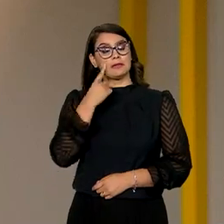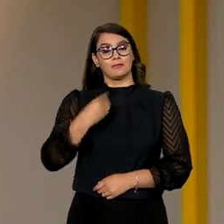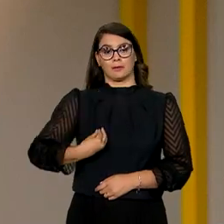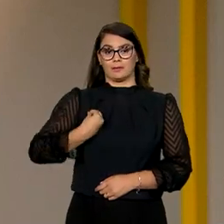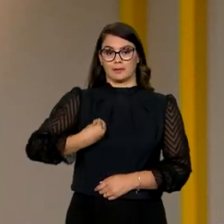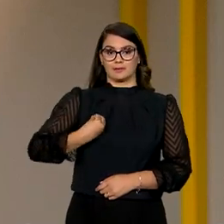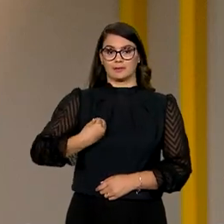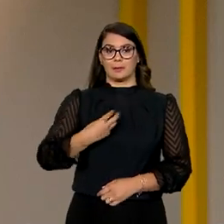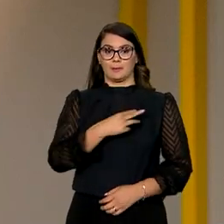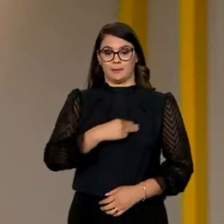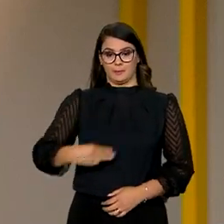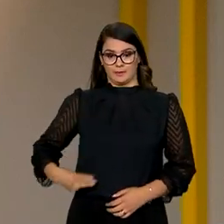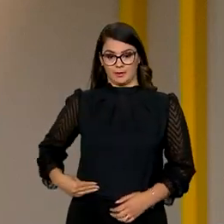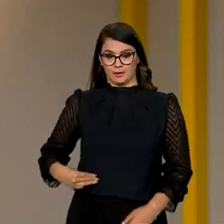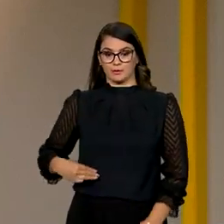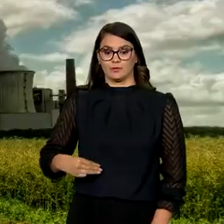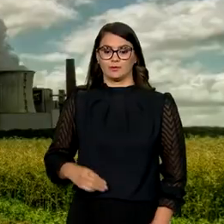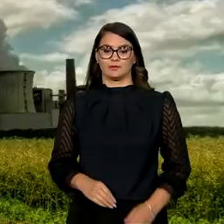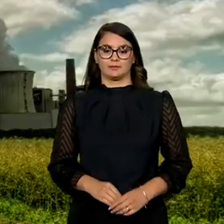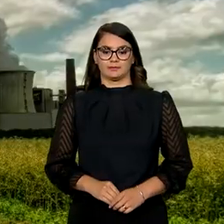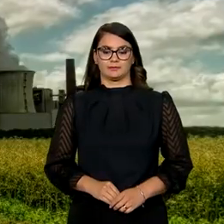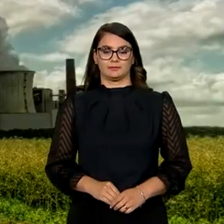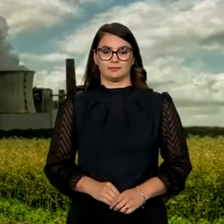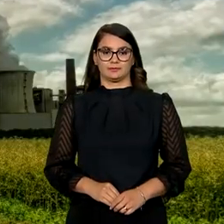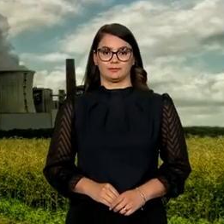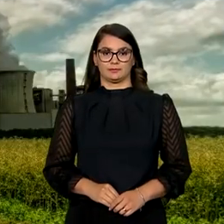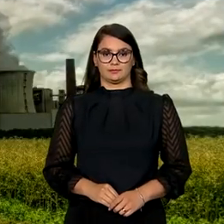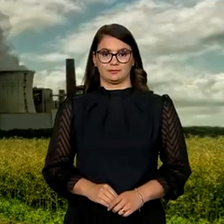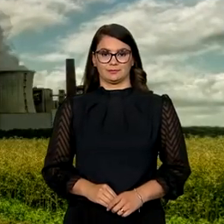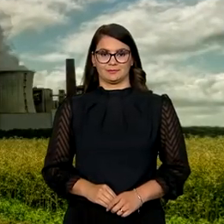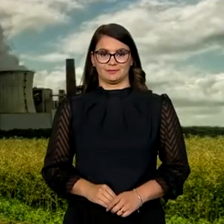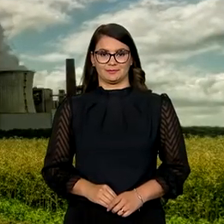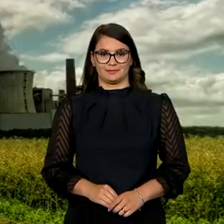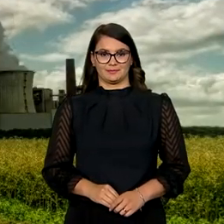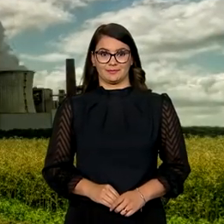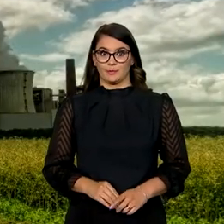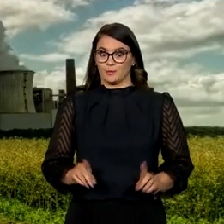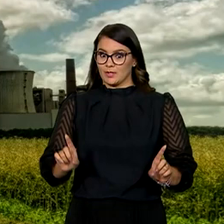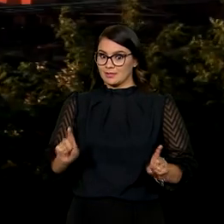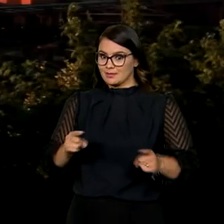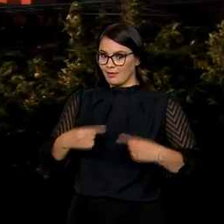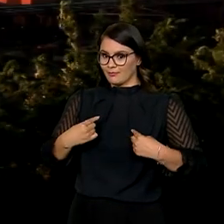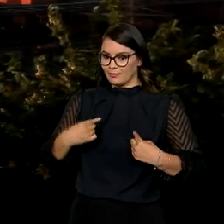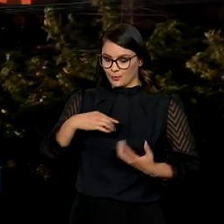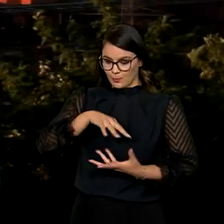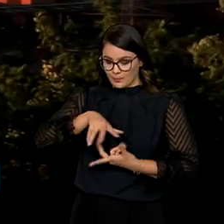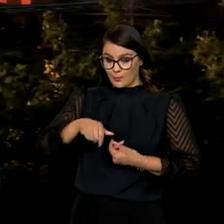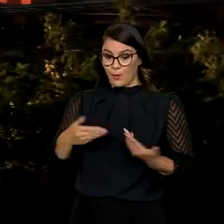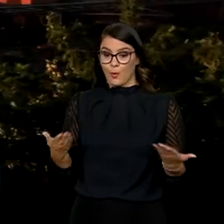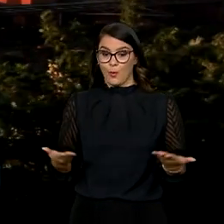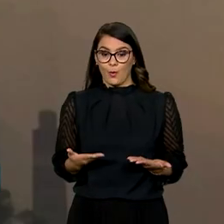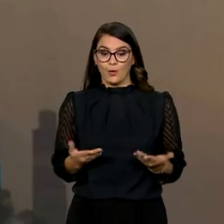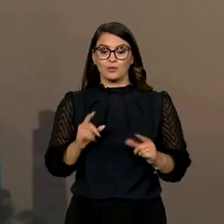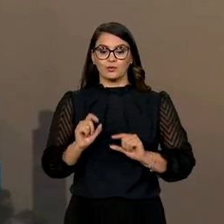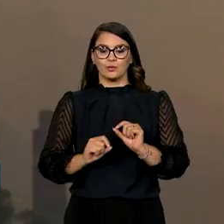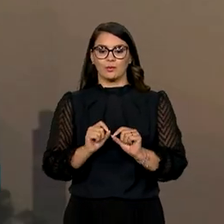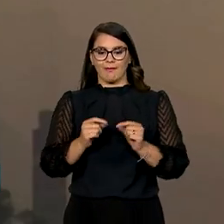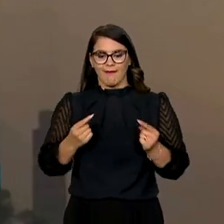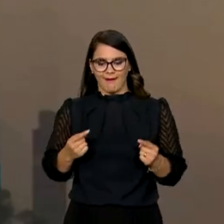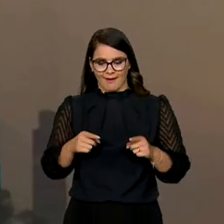a presença de ministros do governo federal. O grande desafio do planeta hoje é aliar